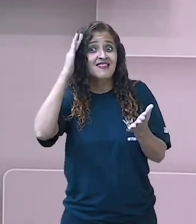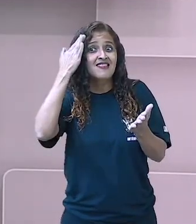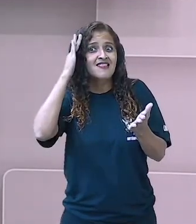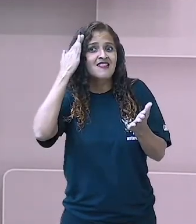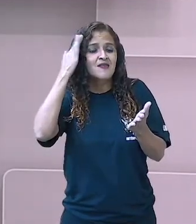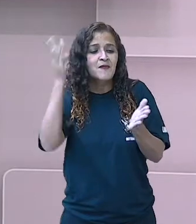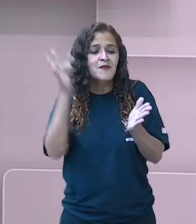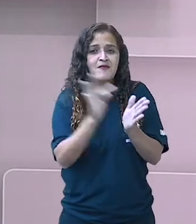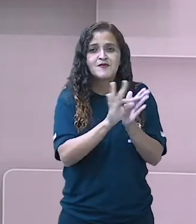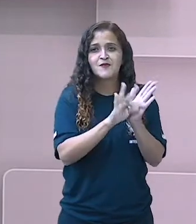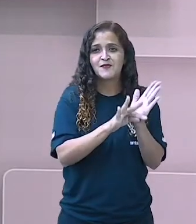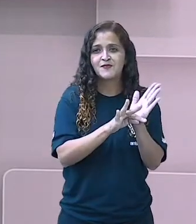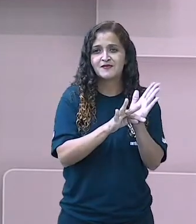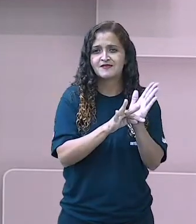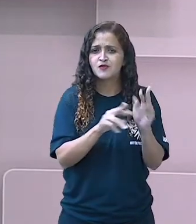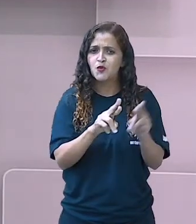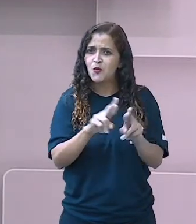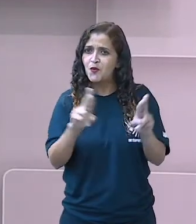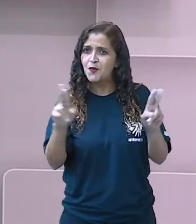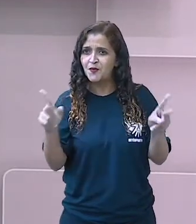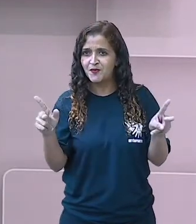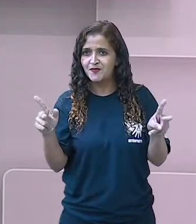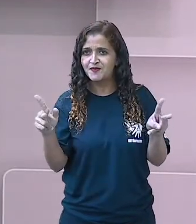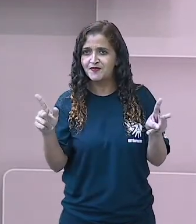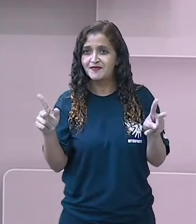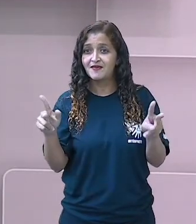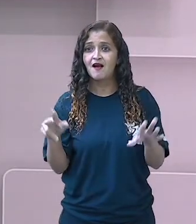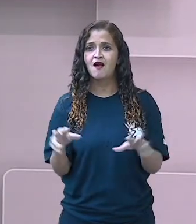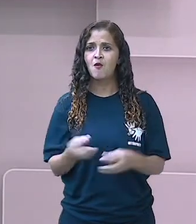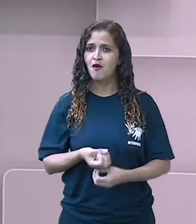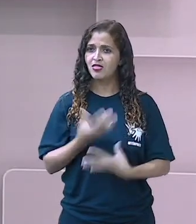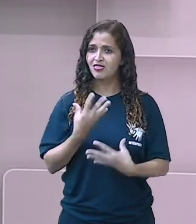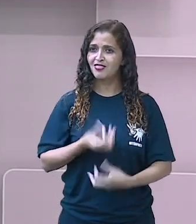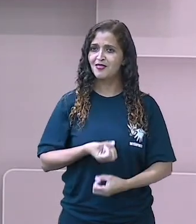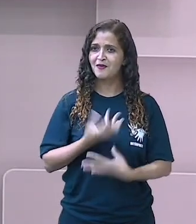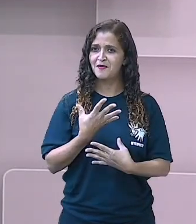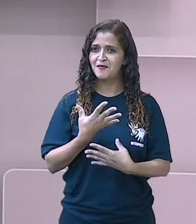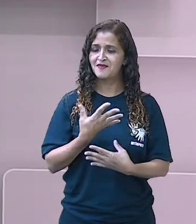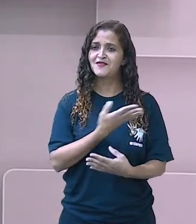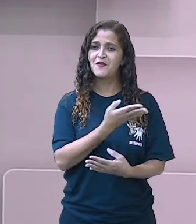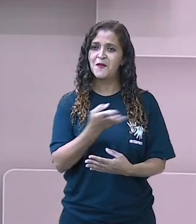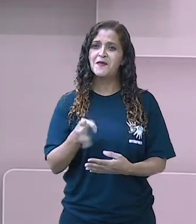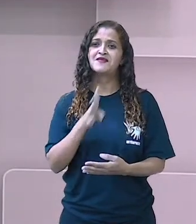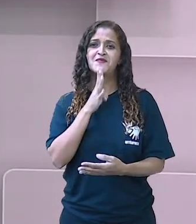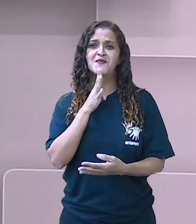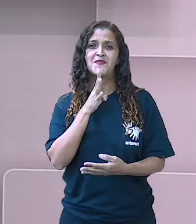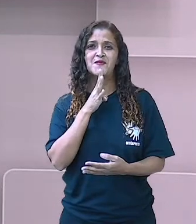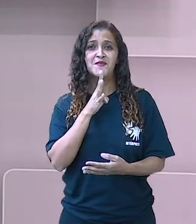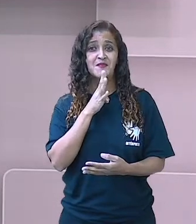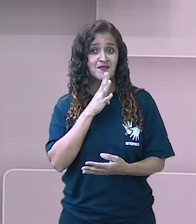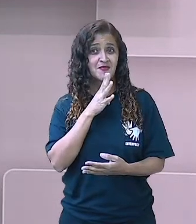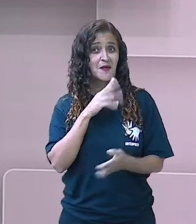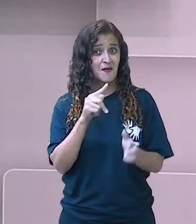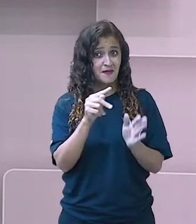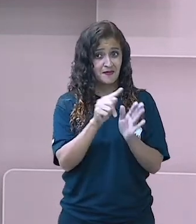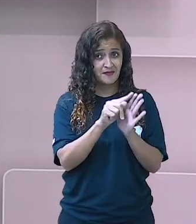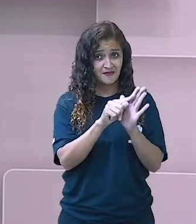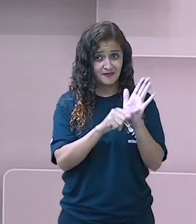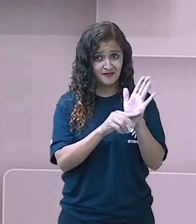um texto diferente. Hoje a gente vai falar sobre poema. Você conhece esse texto? É um gênero